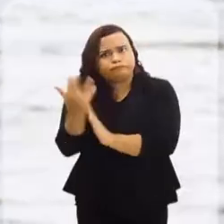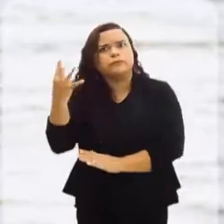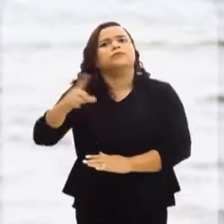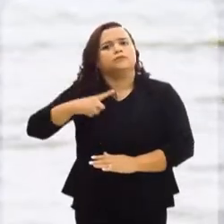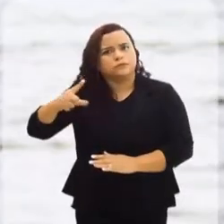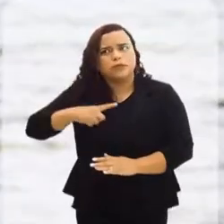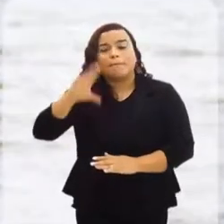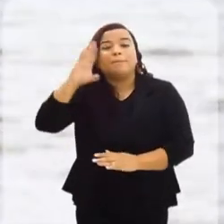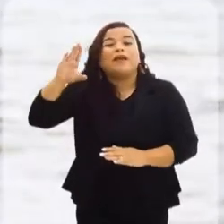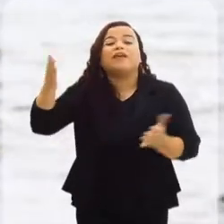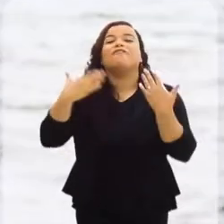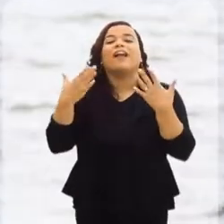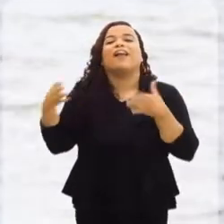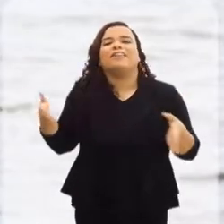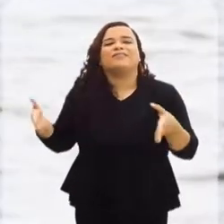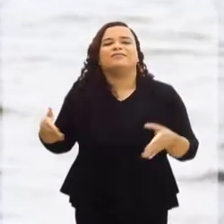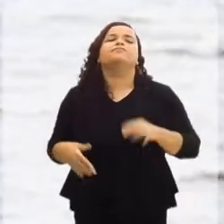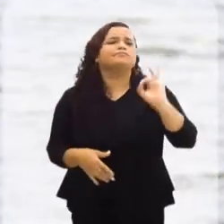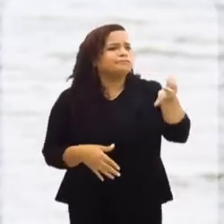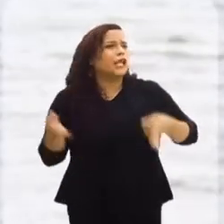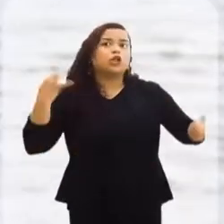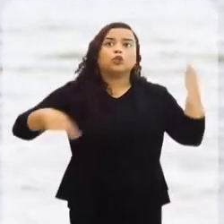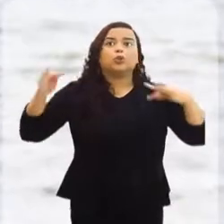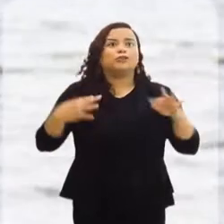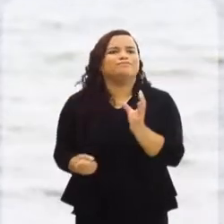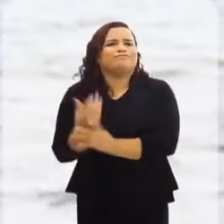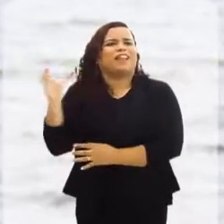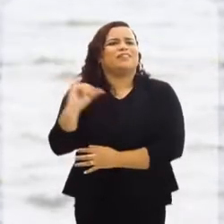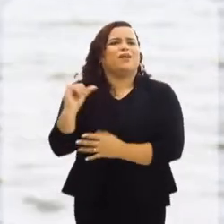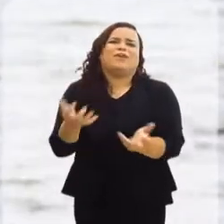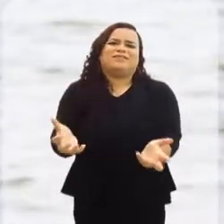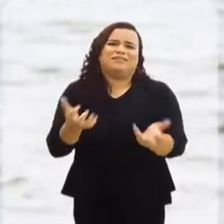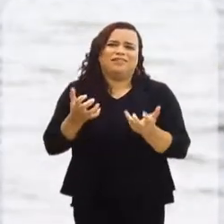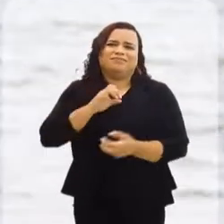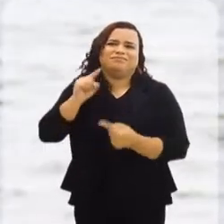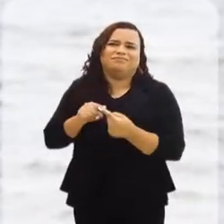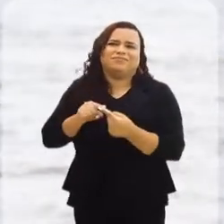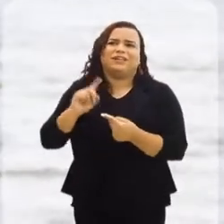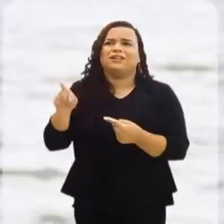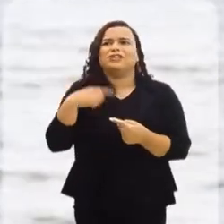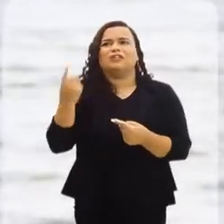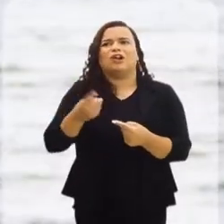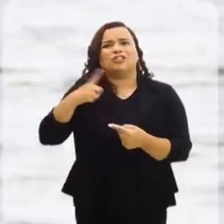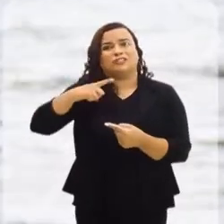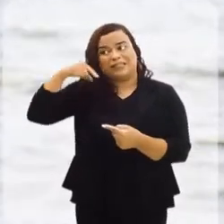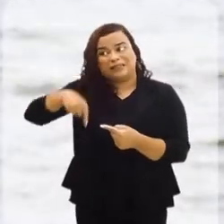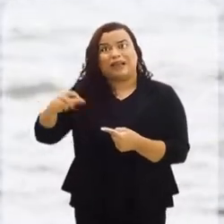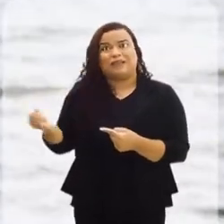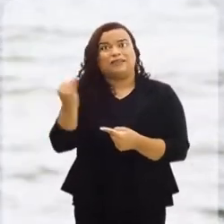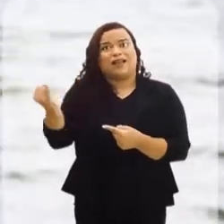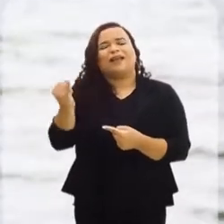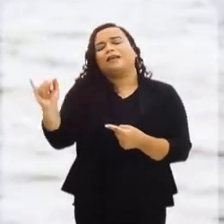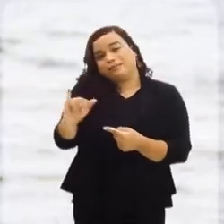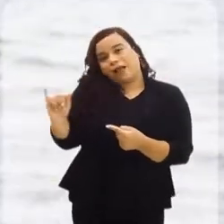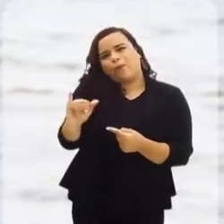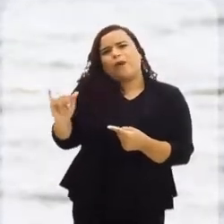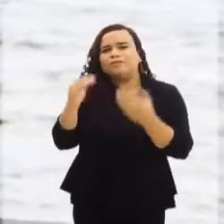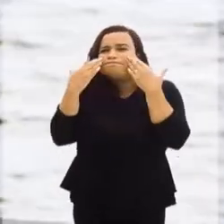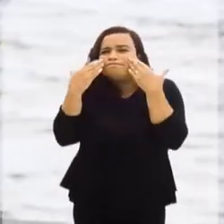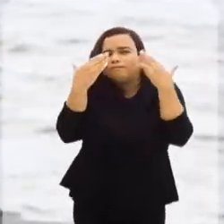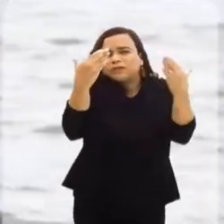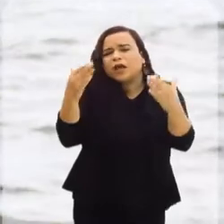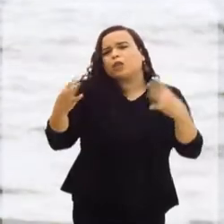verão. Na verdade, a importância é fazer surgir o turismo na cidade de Itaguaí. Nós nunca tivemos o turismo Itaguaí em evidência.